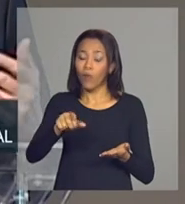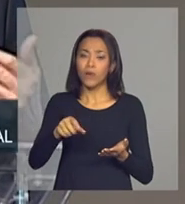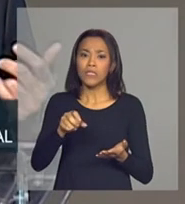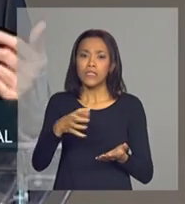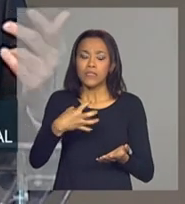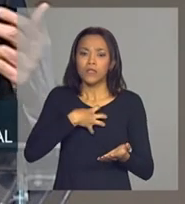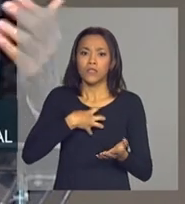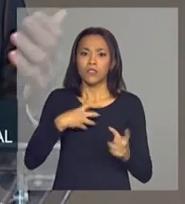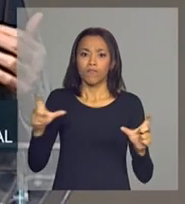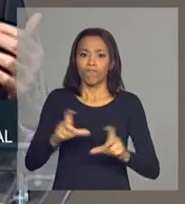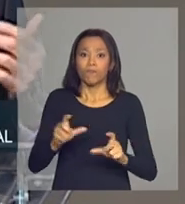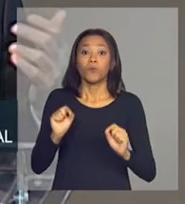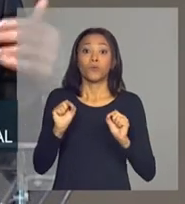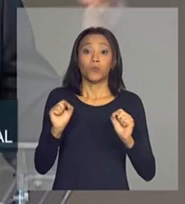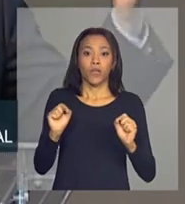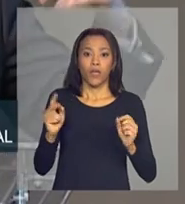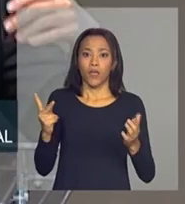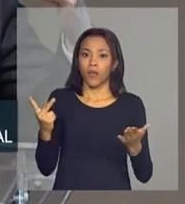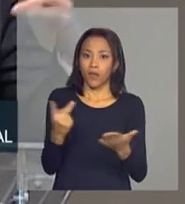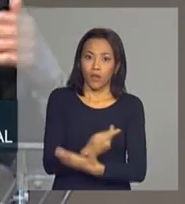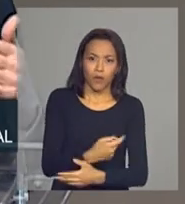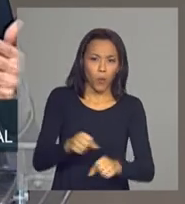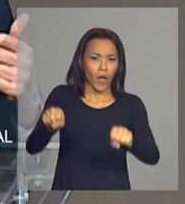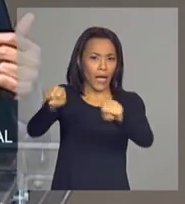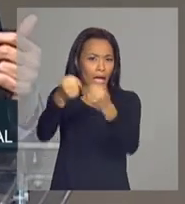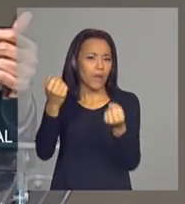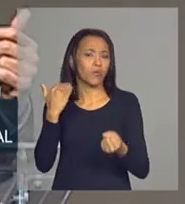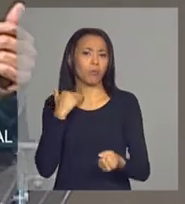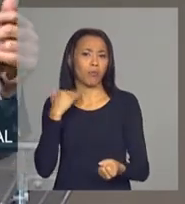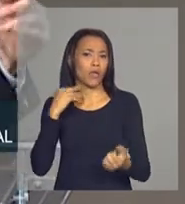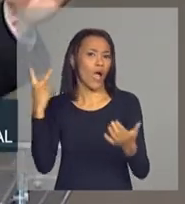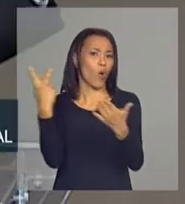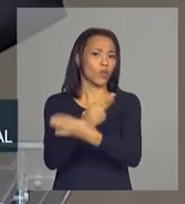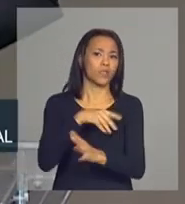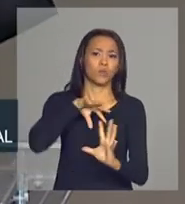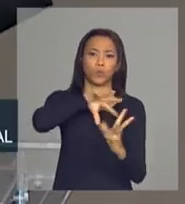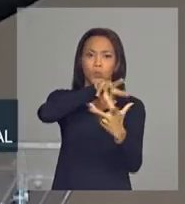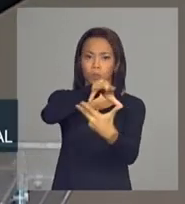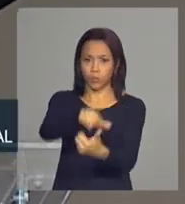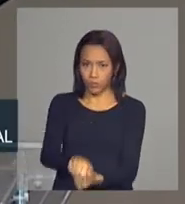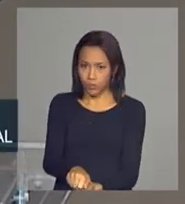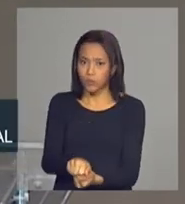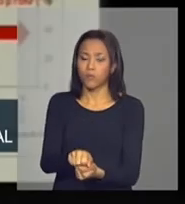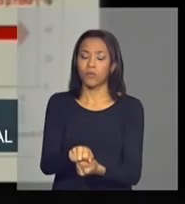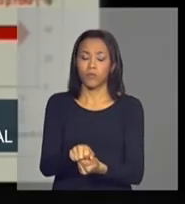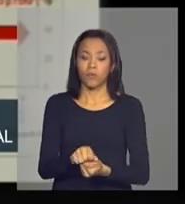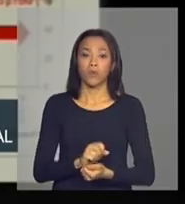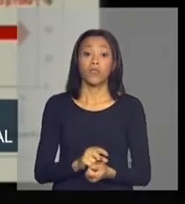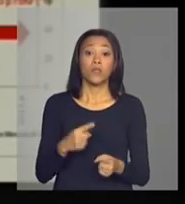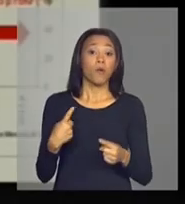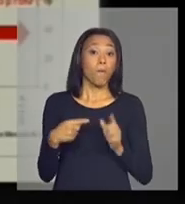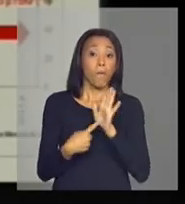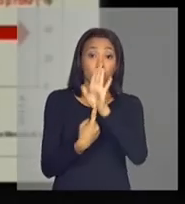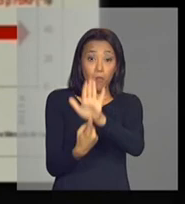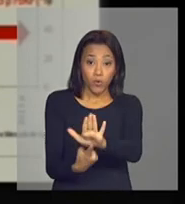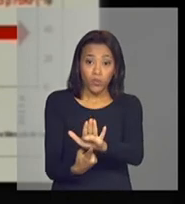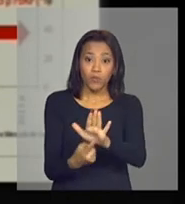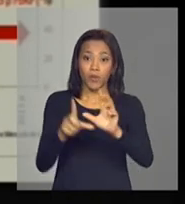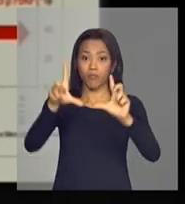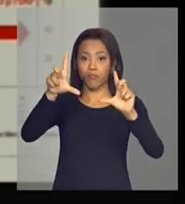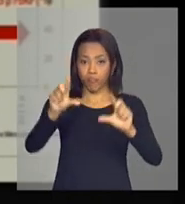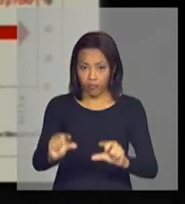de quebra do banco Lehman Brothers a crise financeira mundial infletiu e caiu